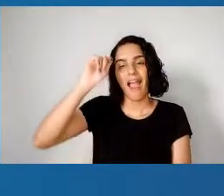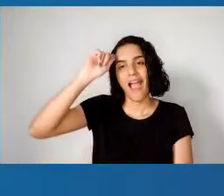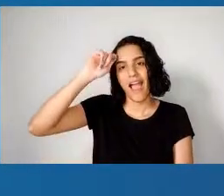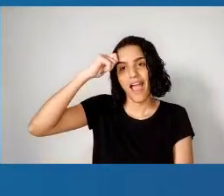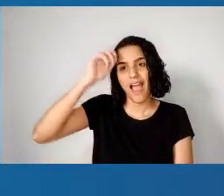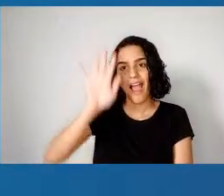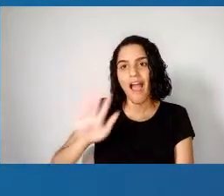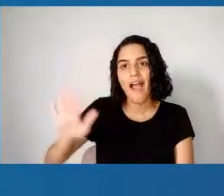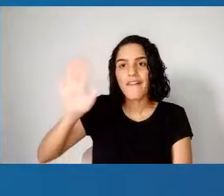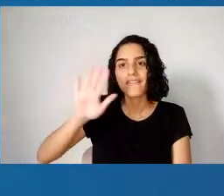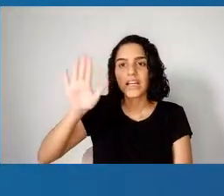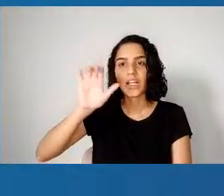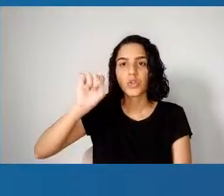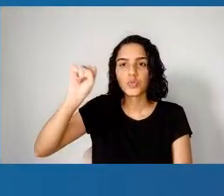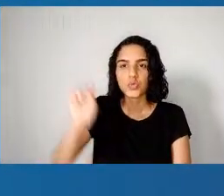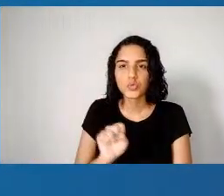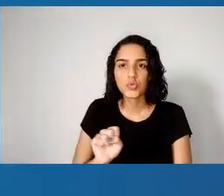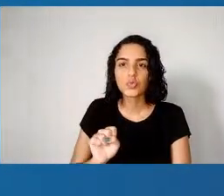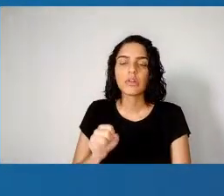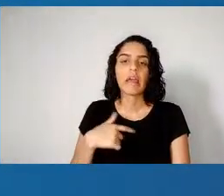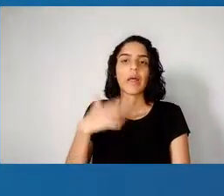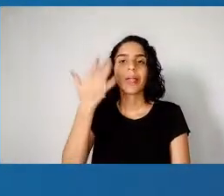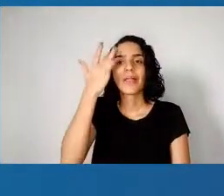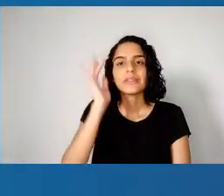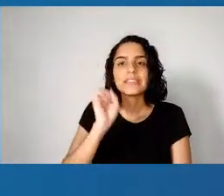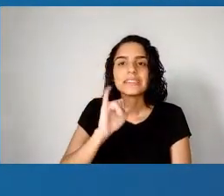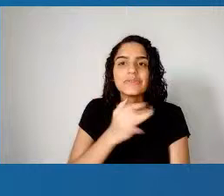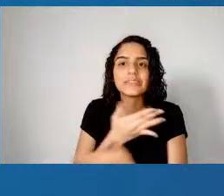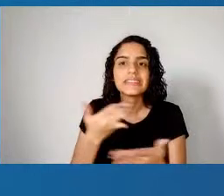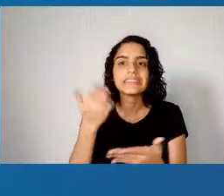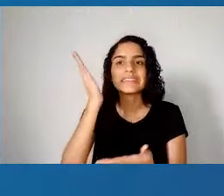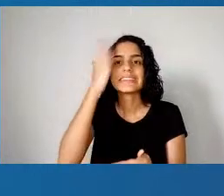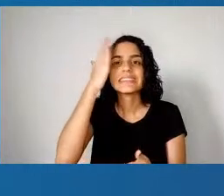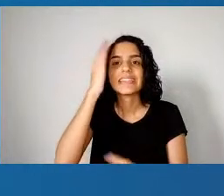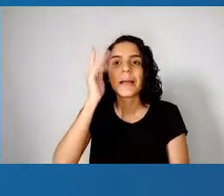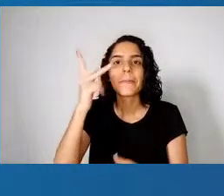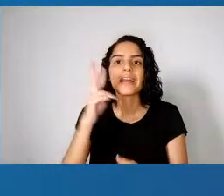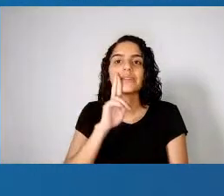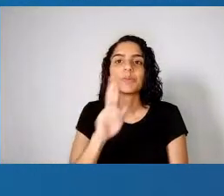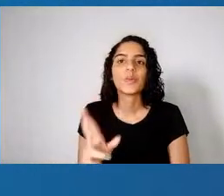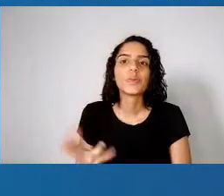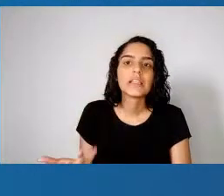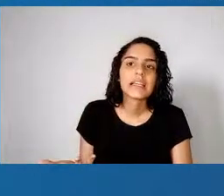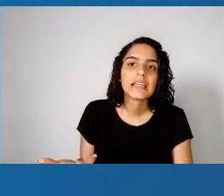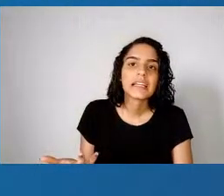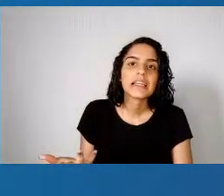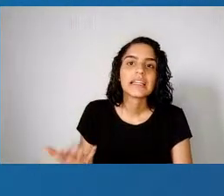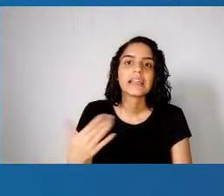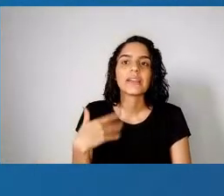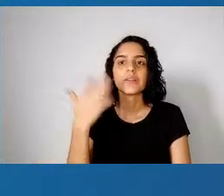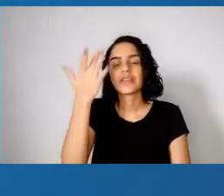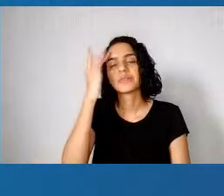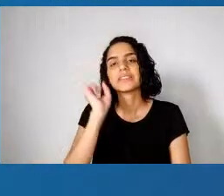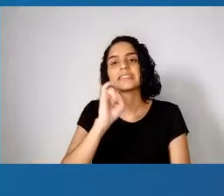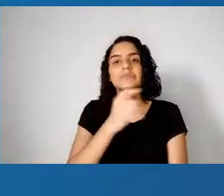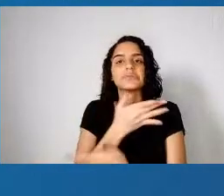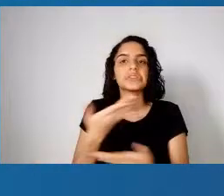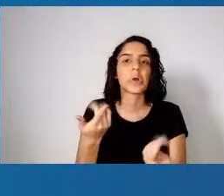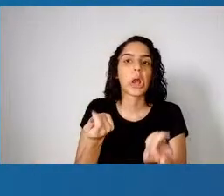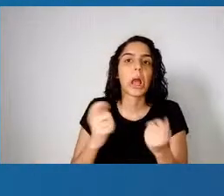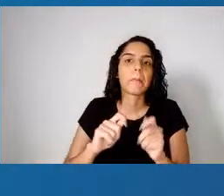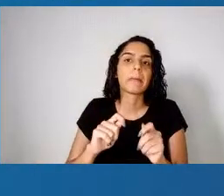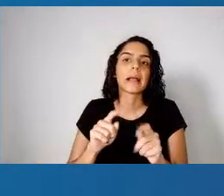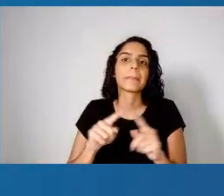Eu não sei, eu não, eu não sei se alguém sabe responder essa pergunta, tem expertise, mas eu vou passar a palavra para o